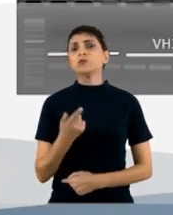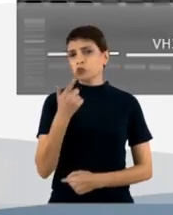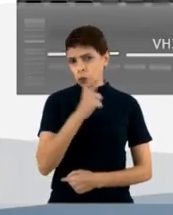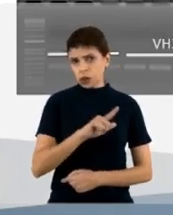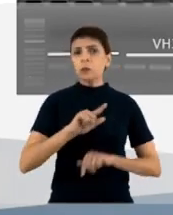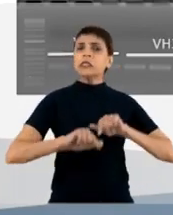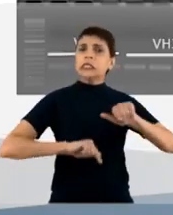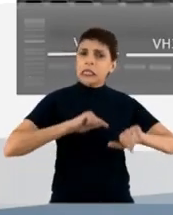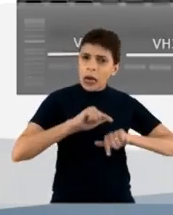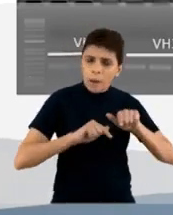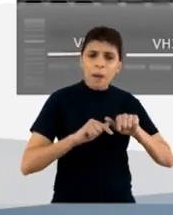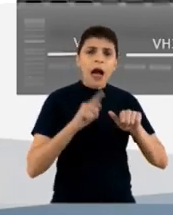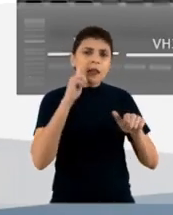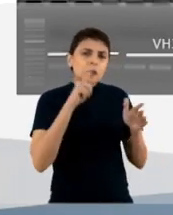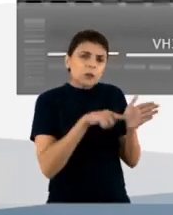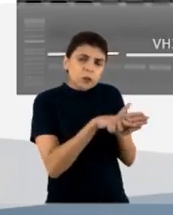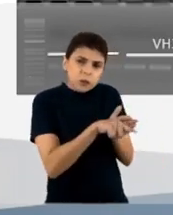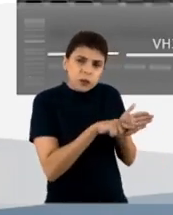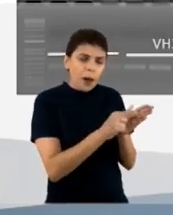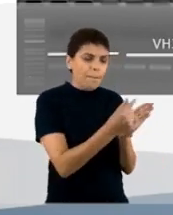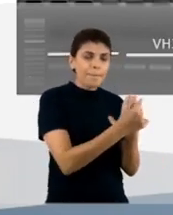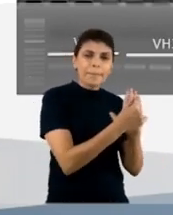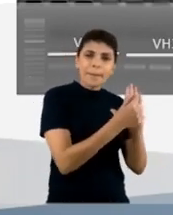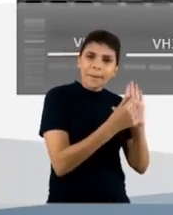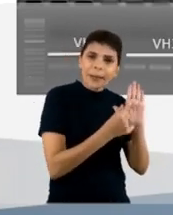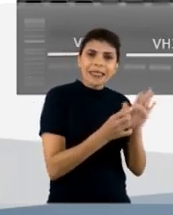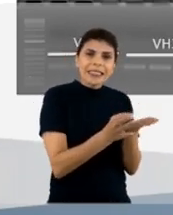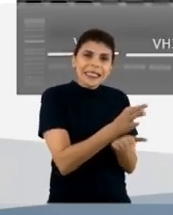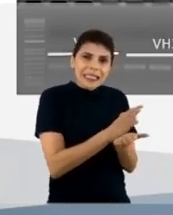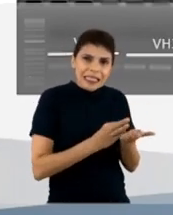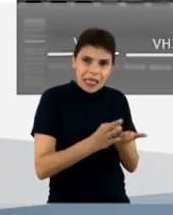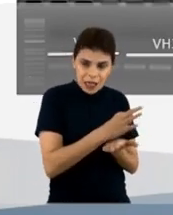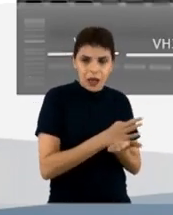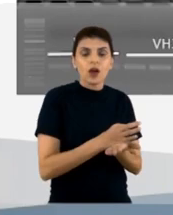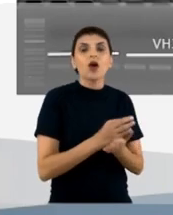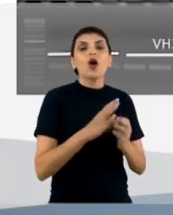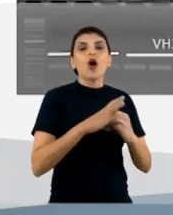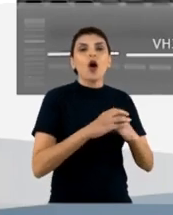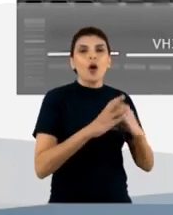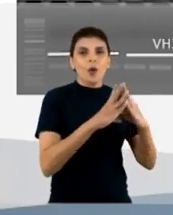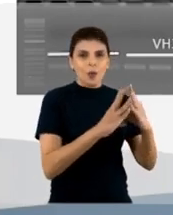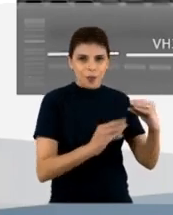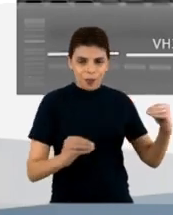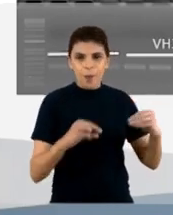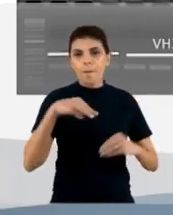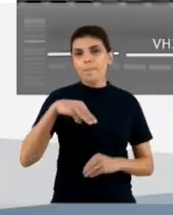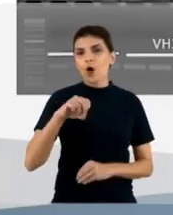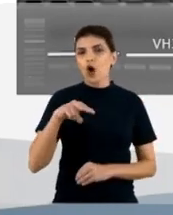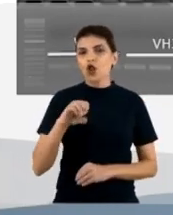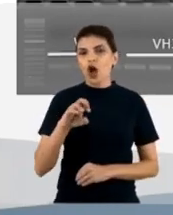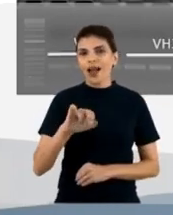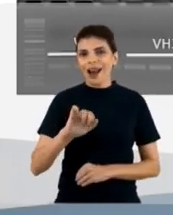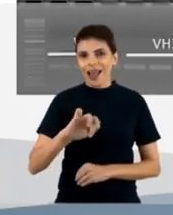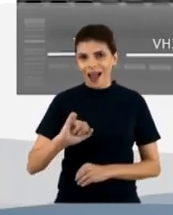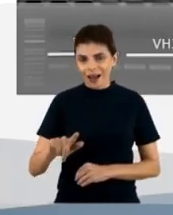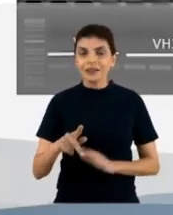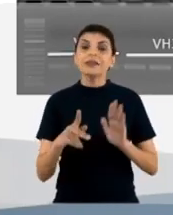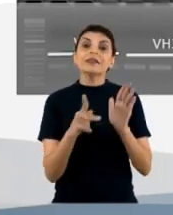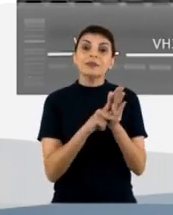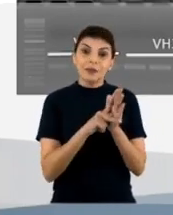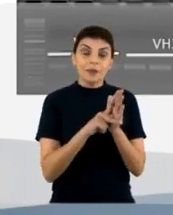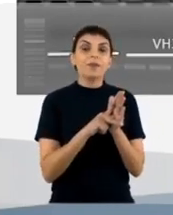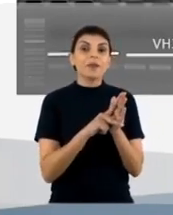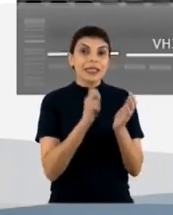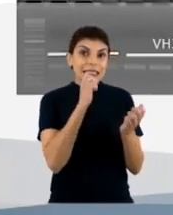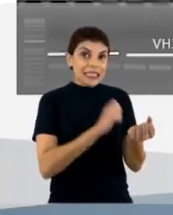trabalhamos a partir do transcriptoma das células mononucleares do sangue periférico. A partir da